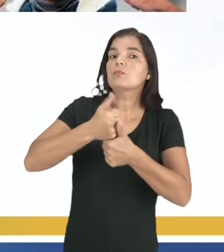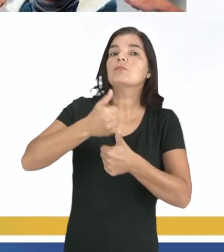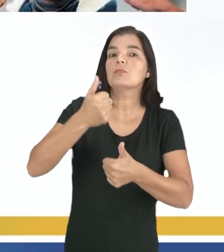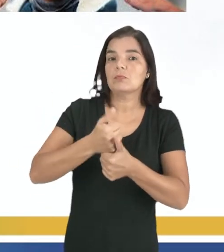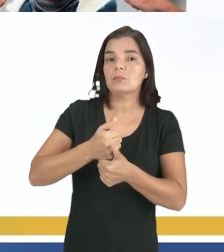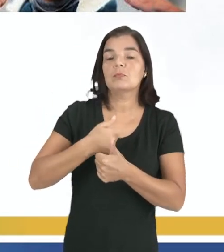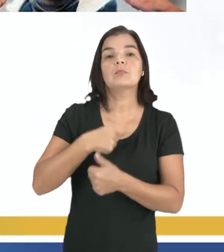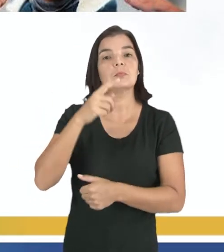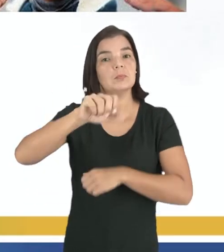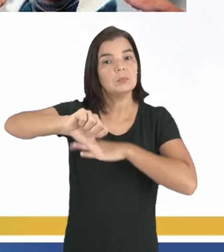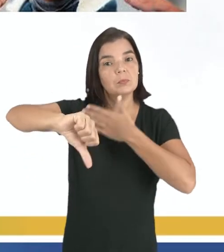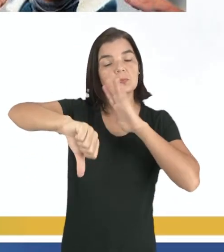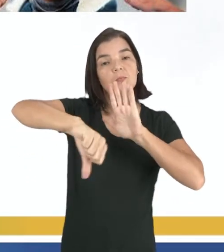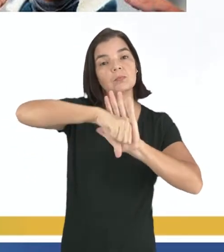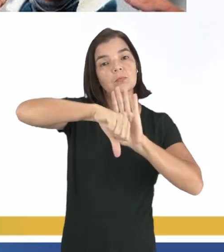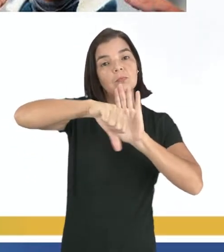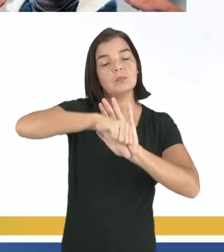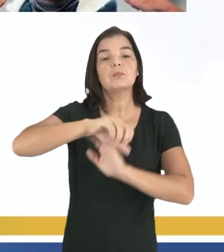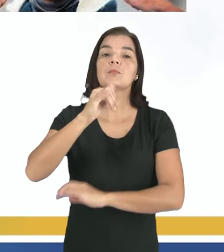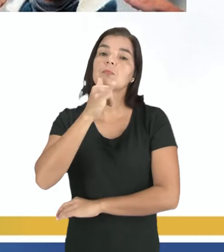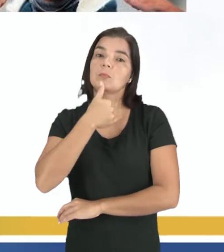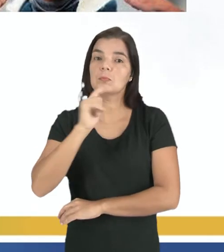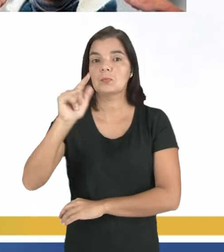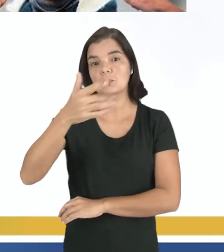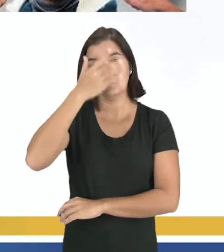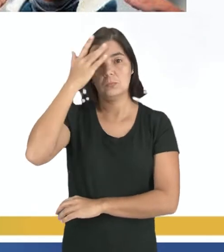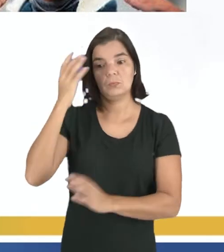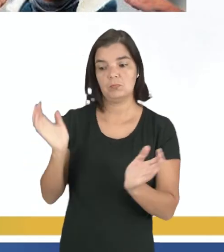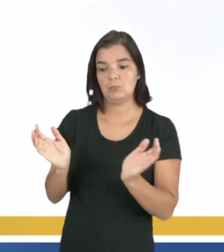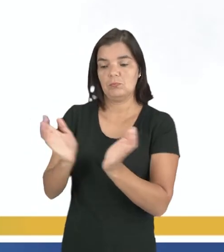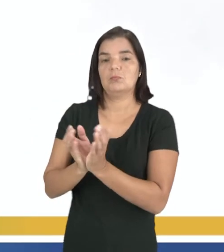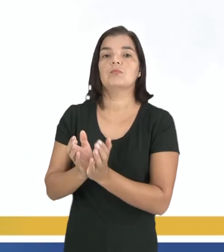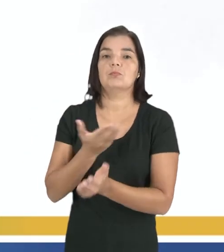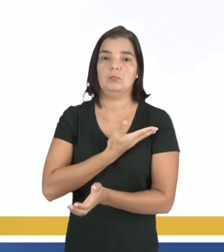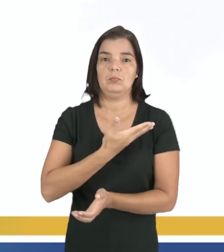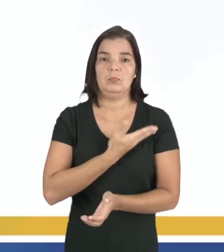cometendo esses crimes e magoando as pessoas do nosso ciclo.